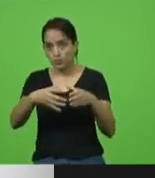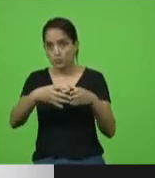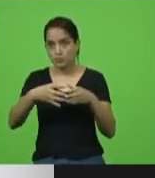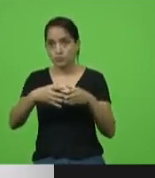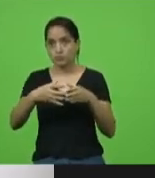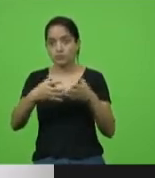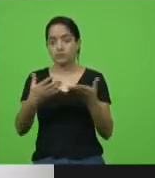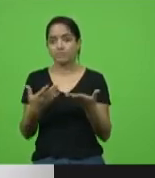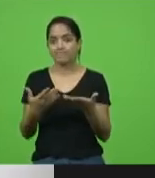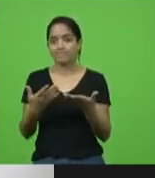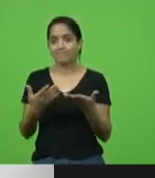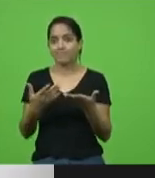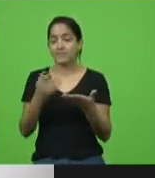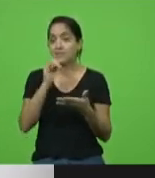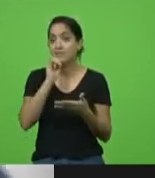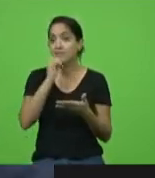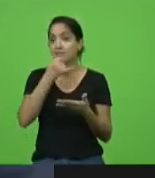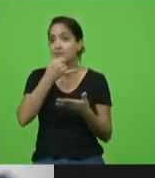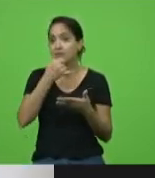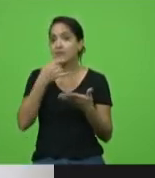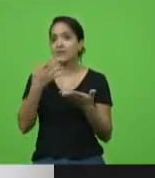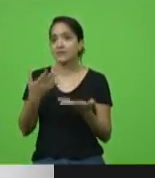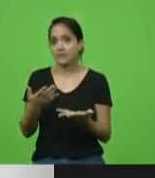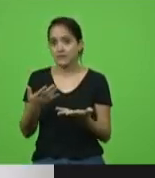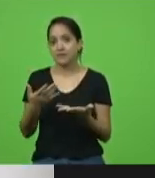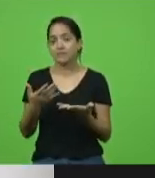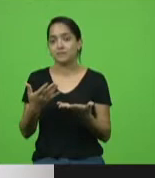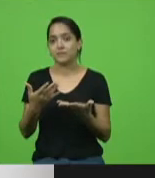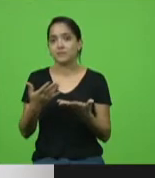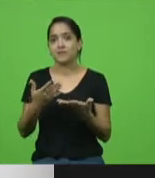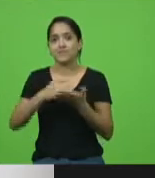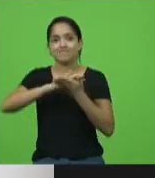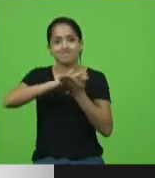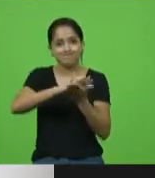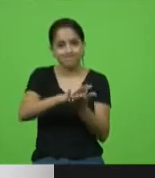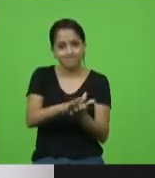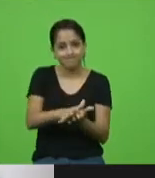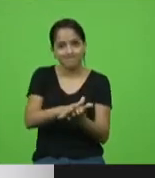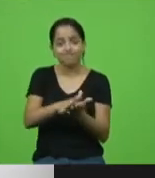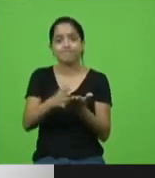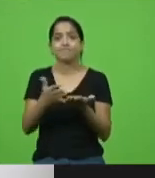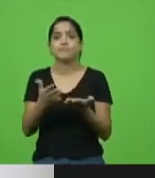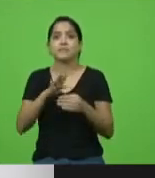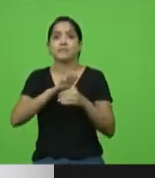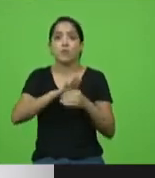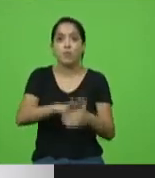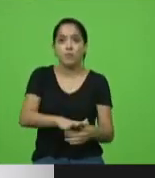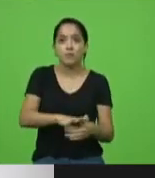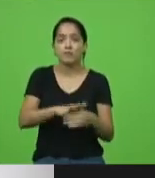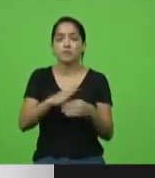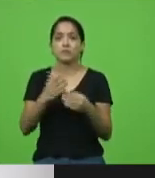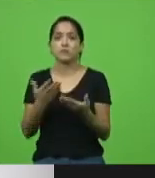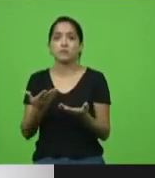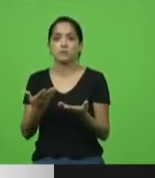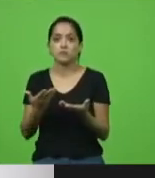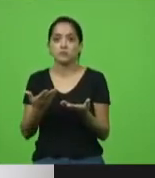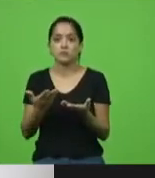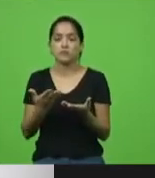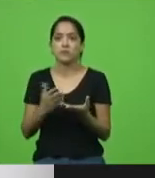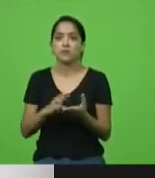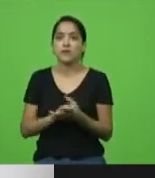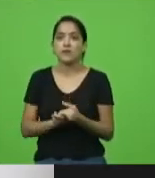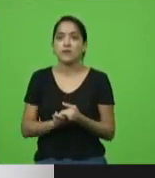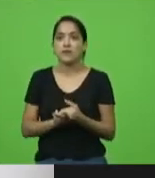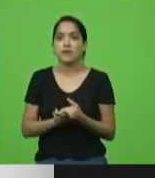lamentavelmente, são alijados do conceito de cidadãos. É como